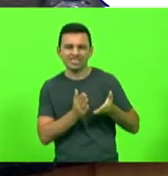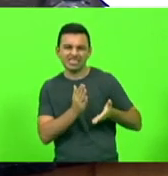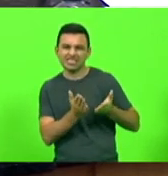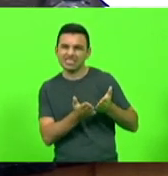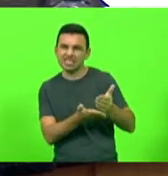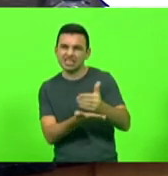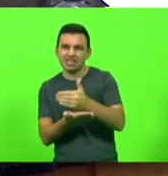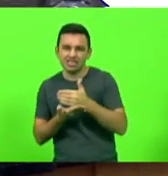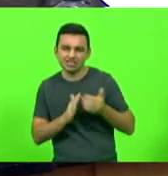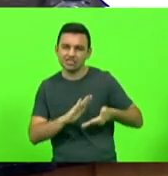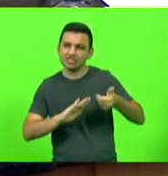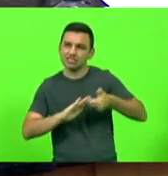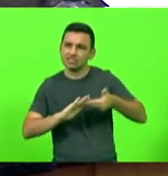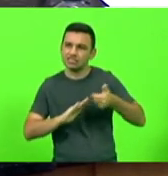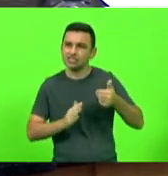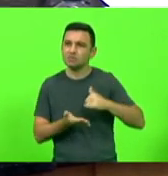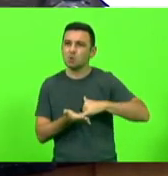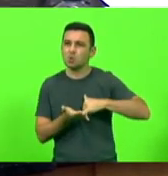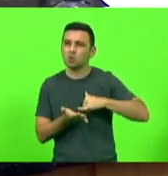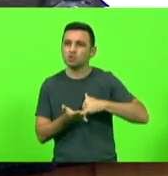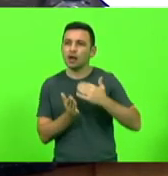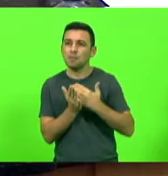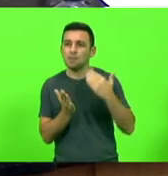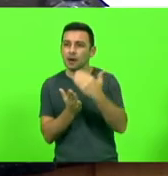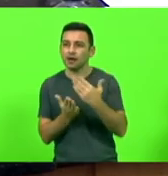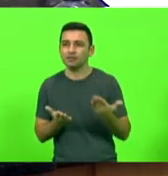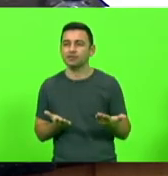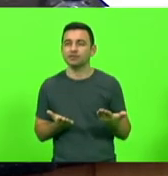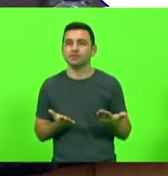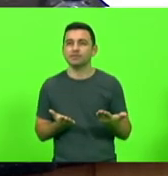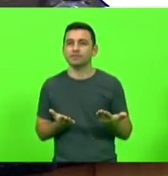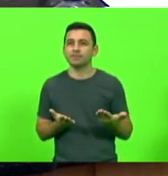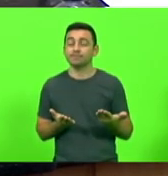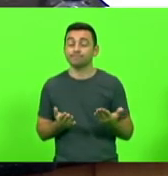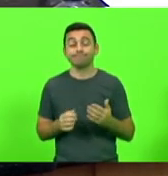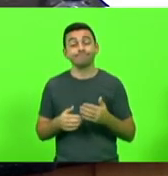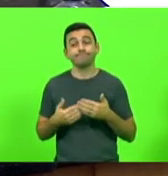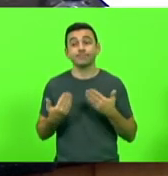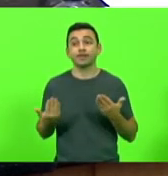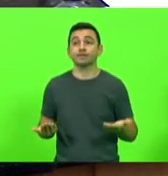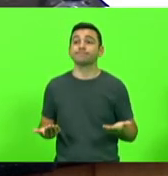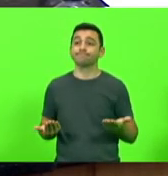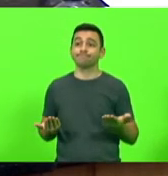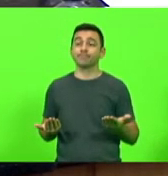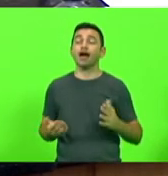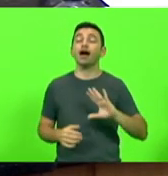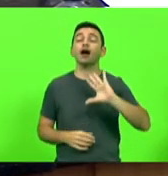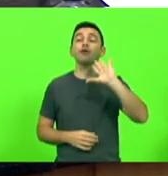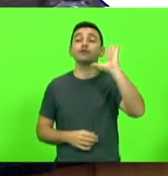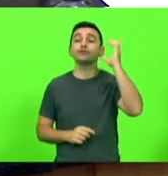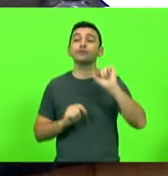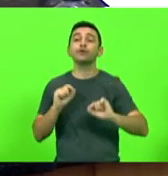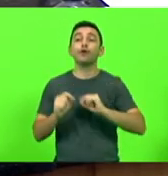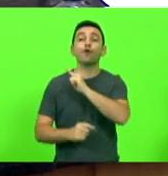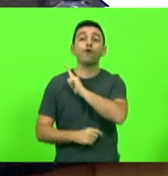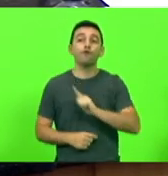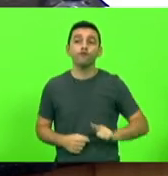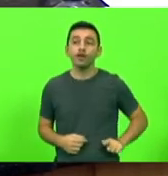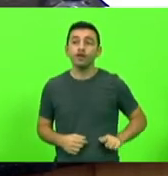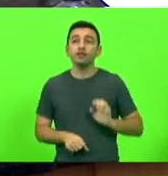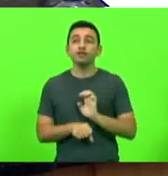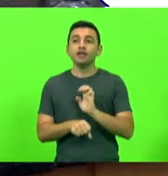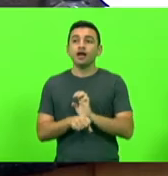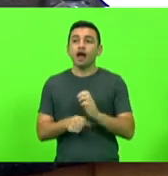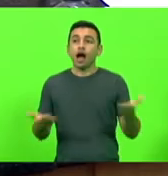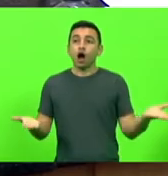botar mais a mão no bolso do catarinense. Sendo assim, o que aconteceu? O governo do Estado vetou